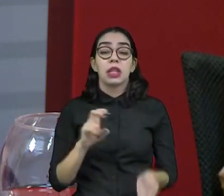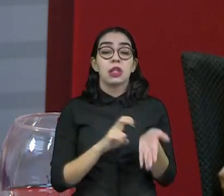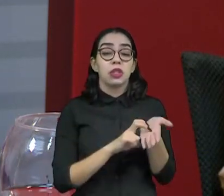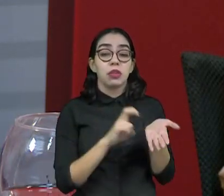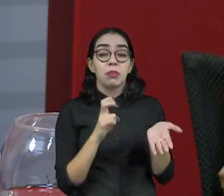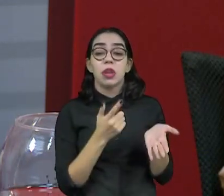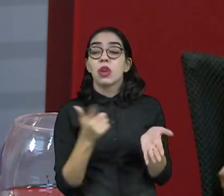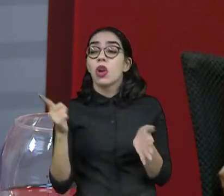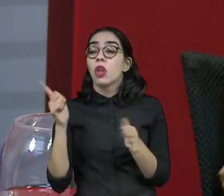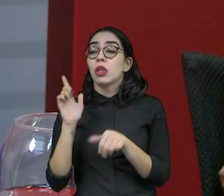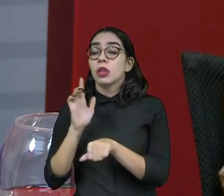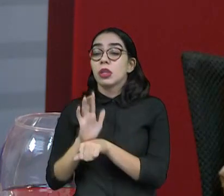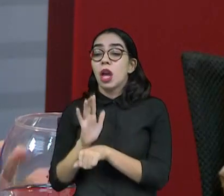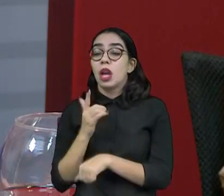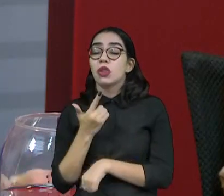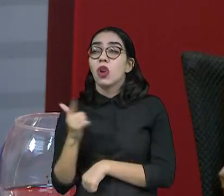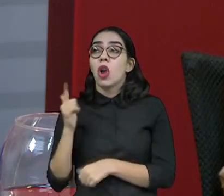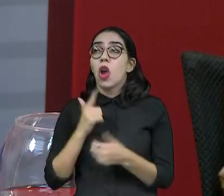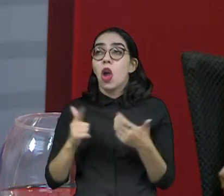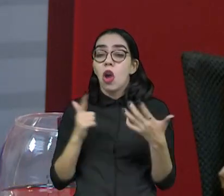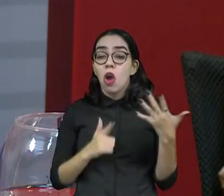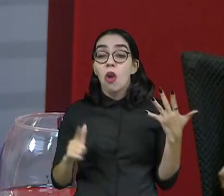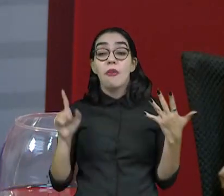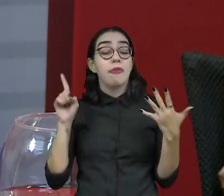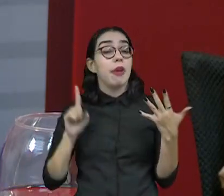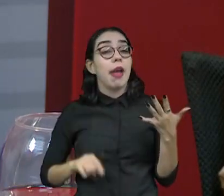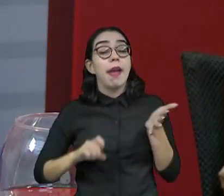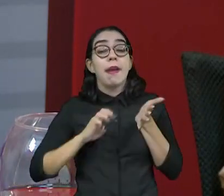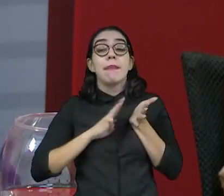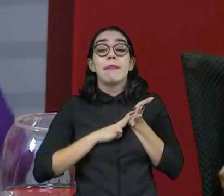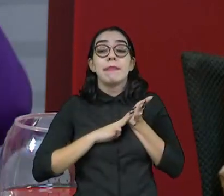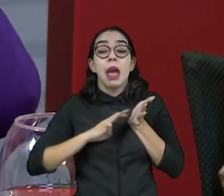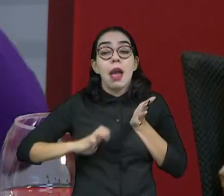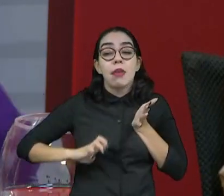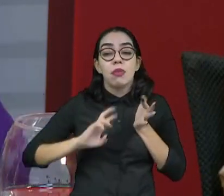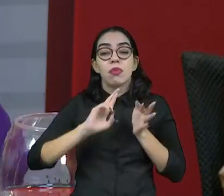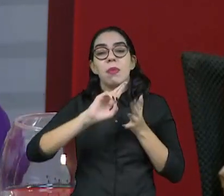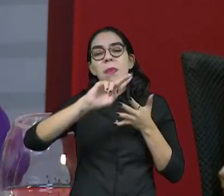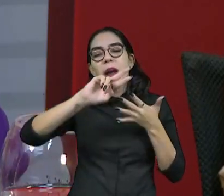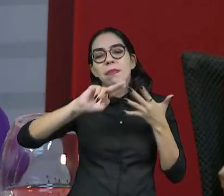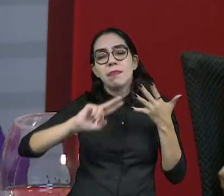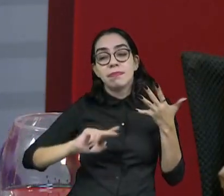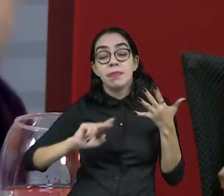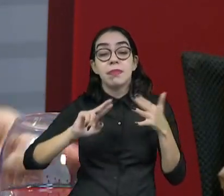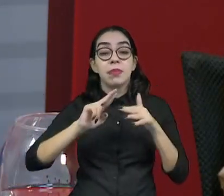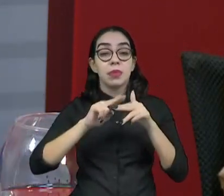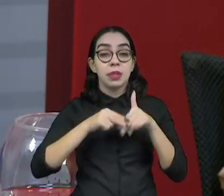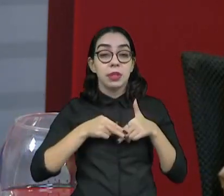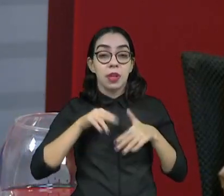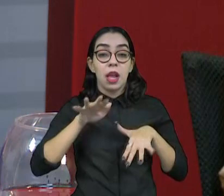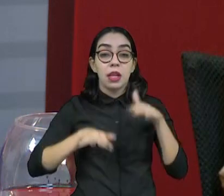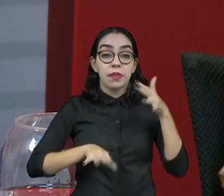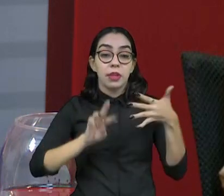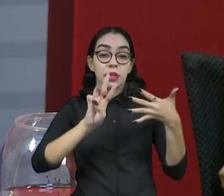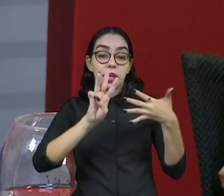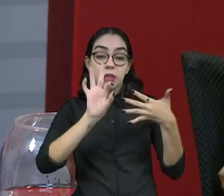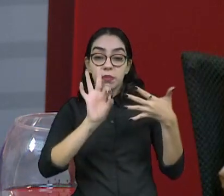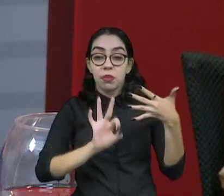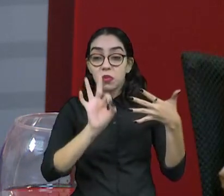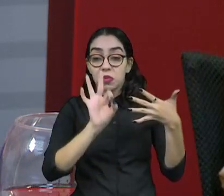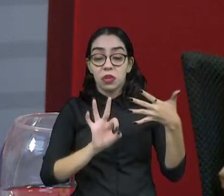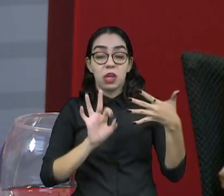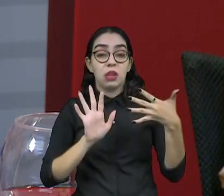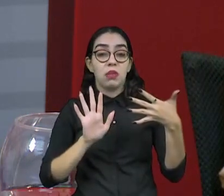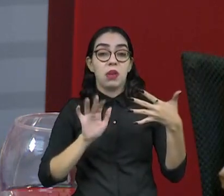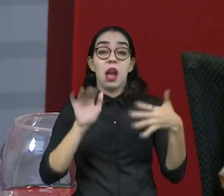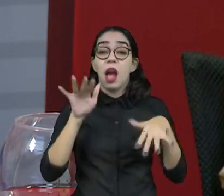da Quest, depois saiu da Paraná pesquisa, são metodologias diferentes. Então, às vezes, vai dar, sim, três por cento de diferença, às vezes vai dar